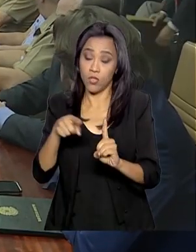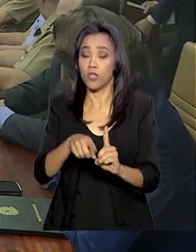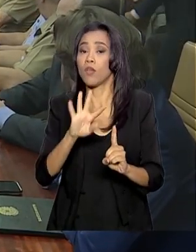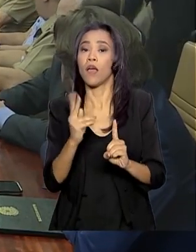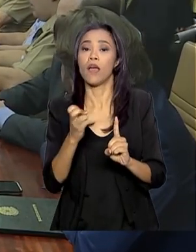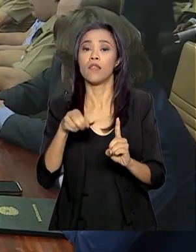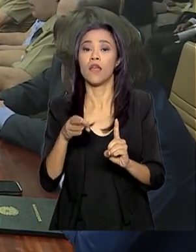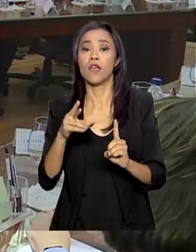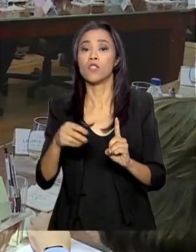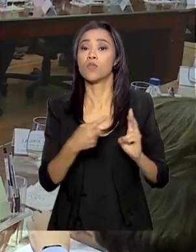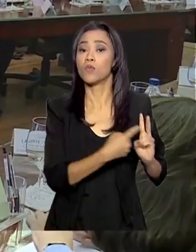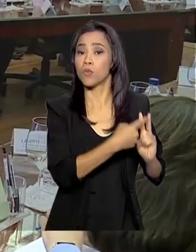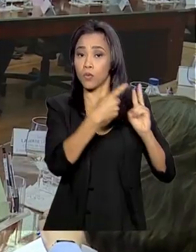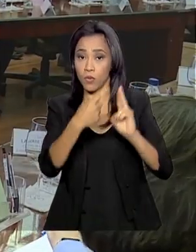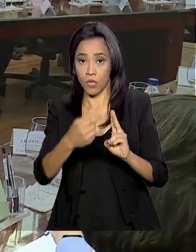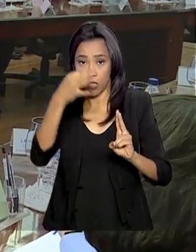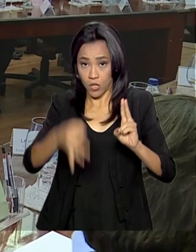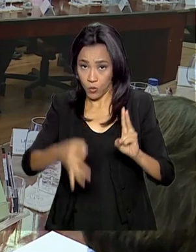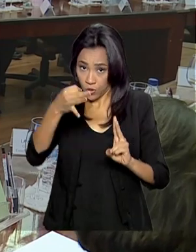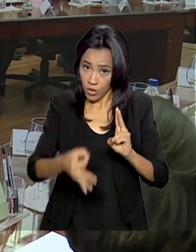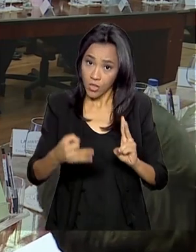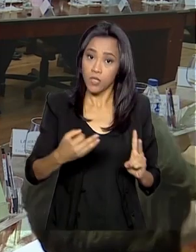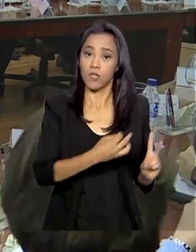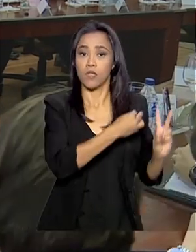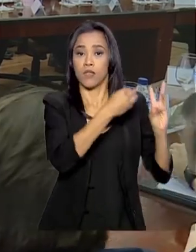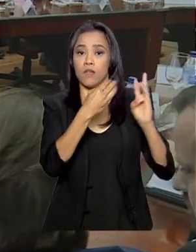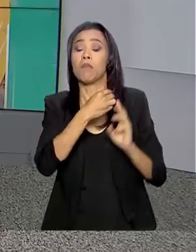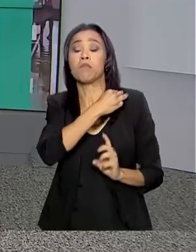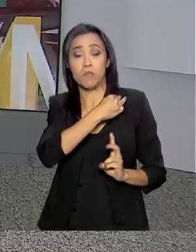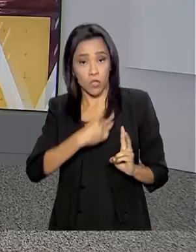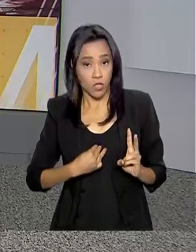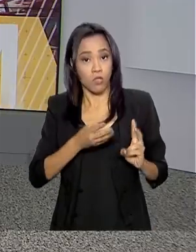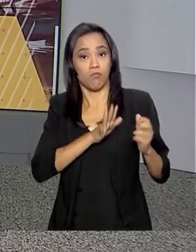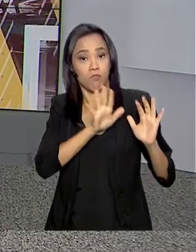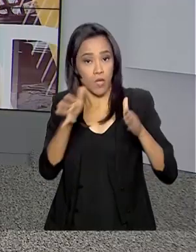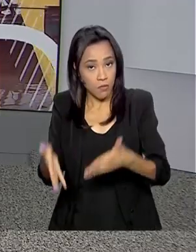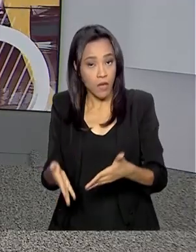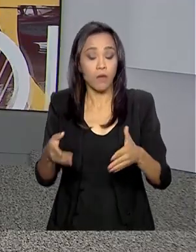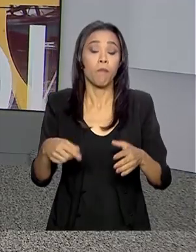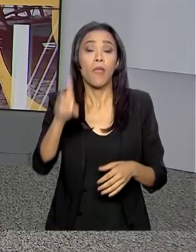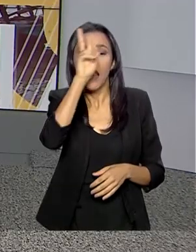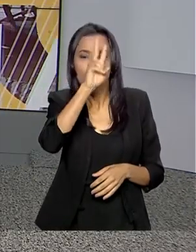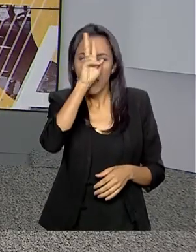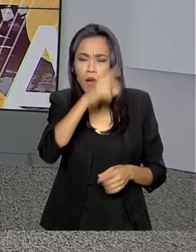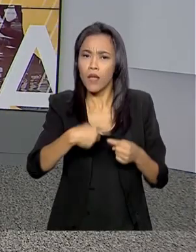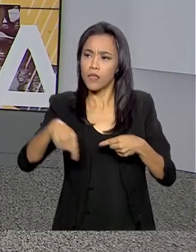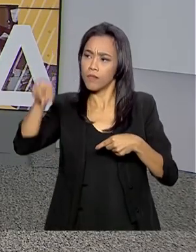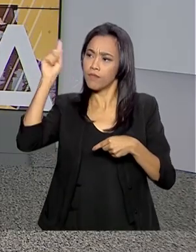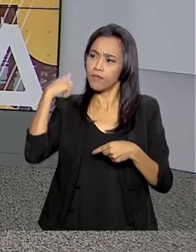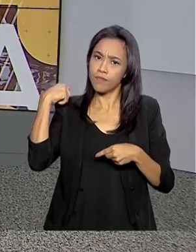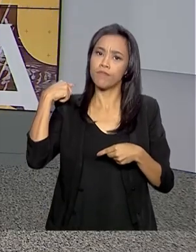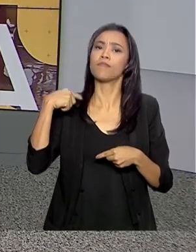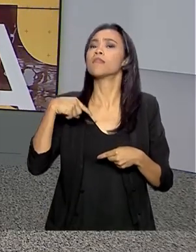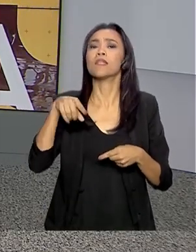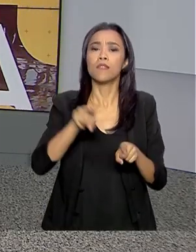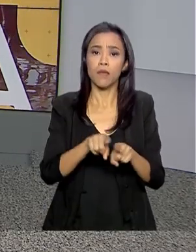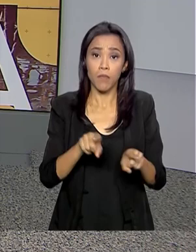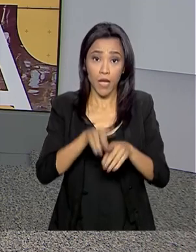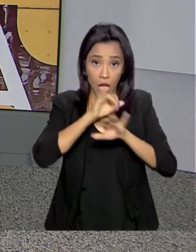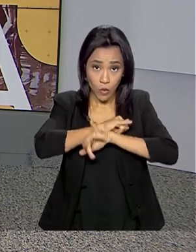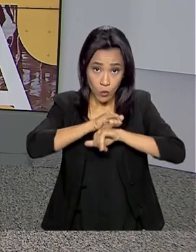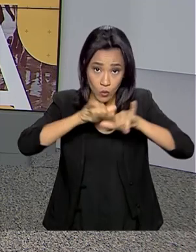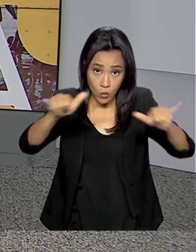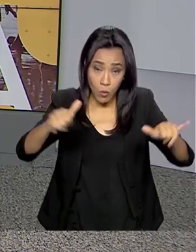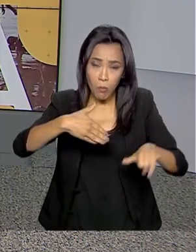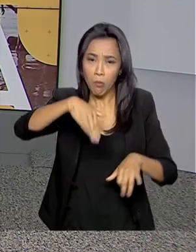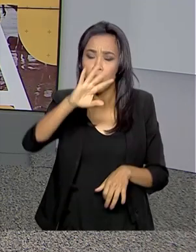Sérgio Moro da Justiça e Segurança Pública, também participaram. Vale lembrar que no fim de semana, o presidente Jair Bolsonaro anunciou que